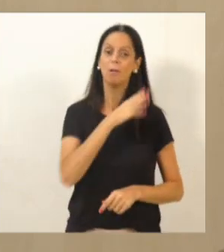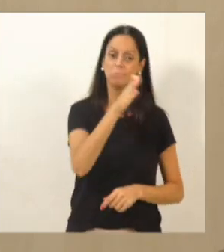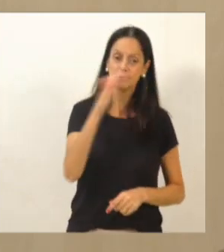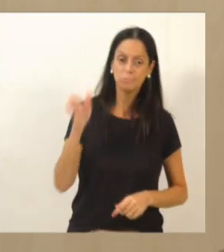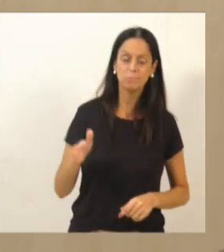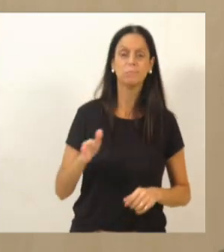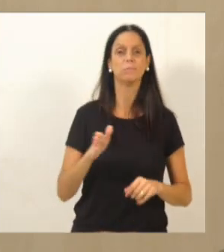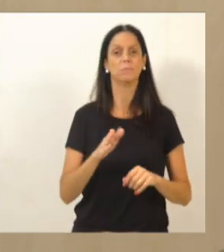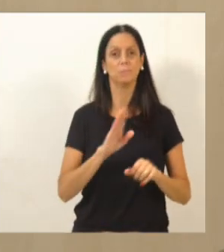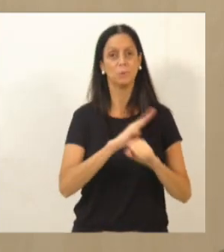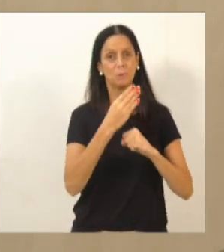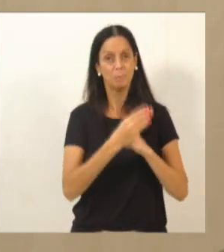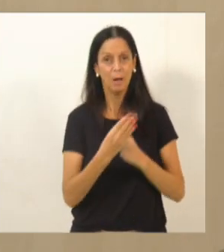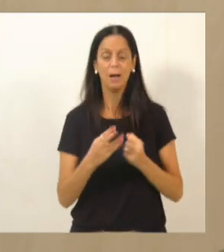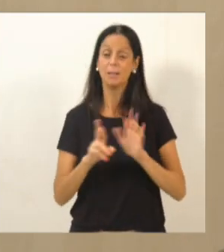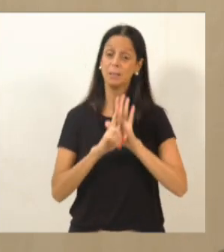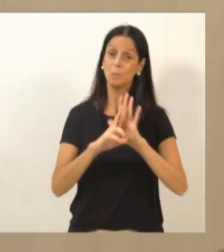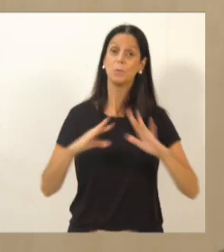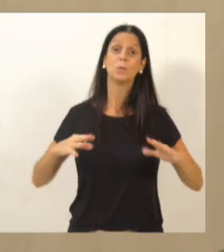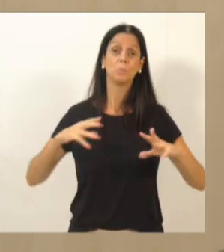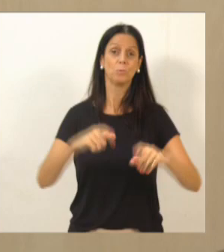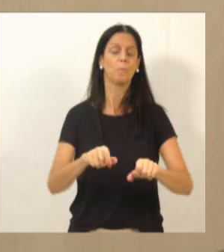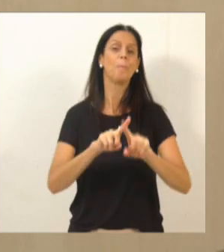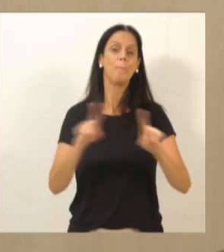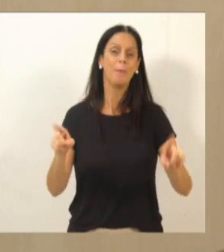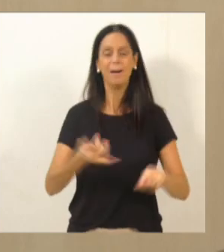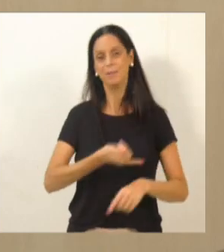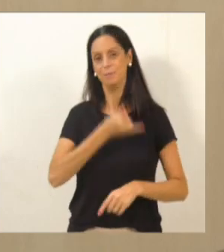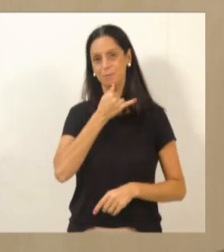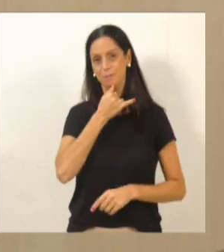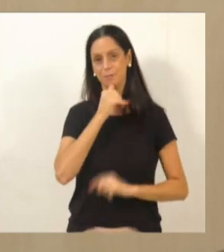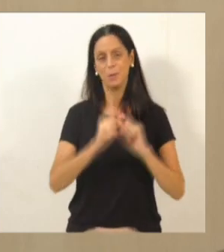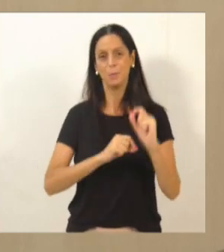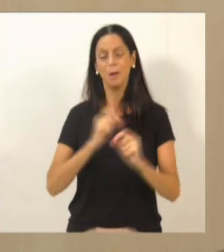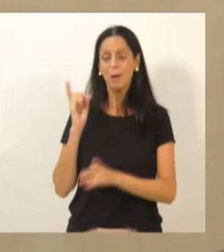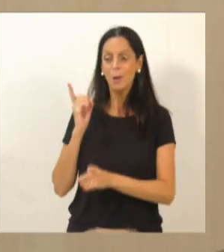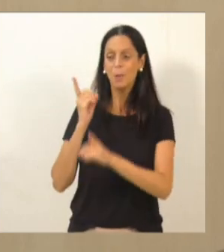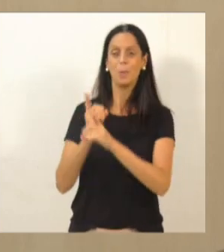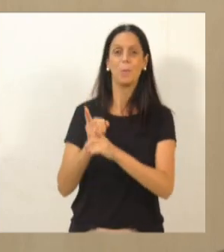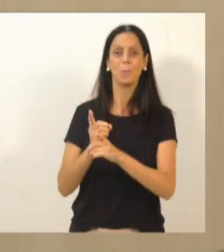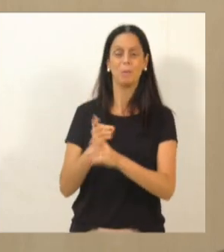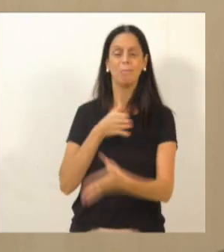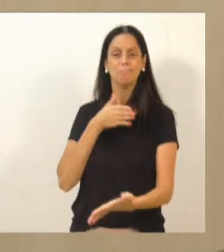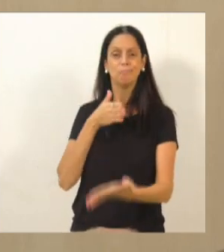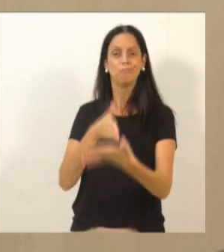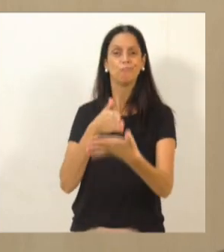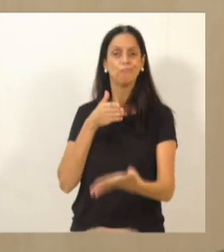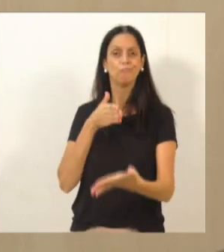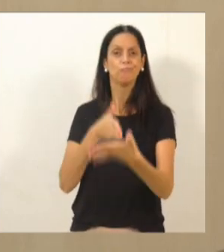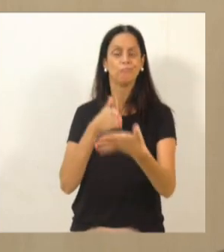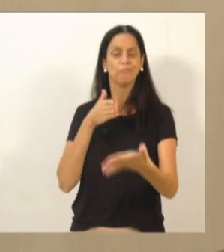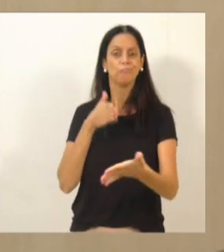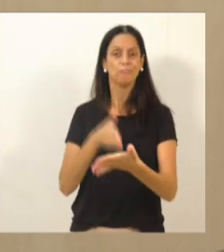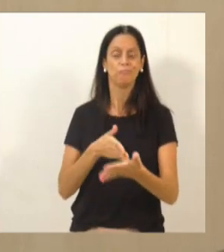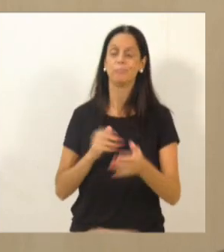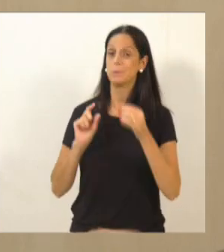todos. Só que, infelizmente, a gente ainda encontra essas barreiras quando a gente tem assim,